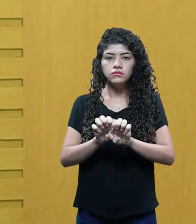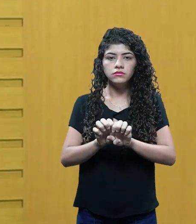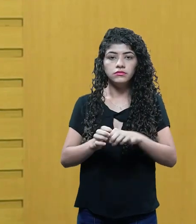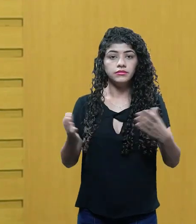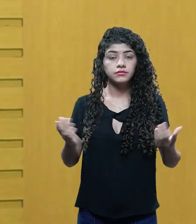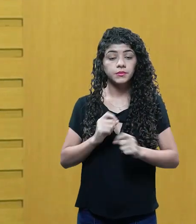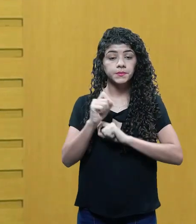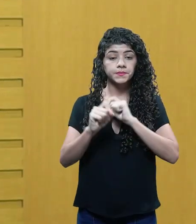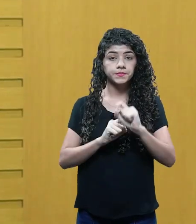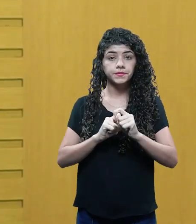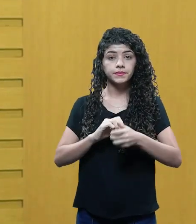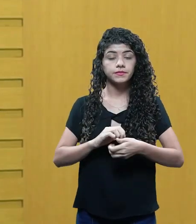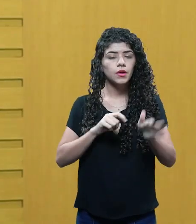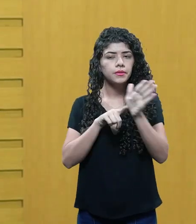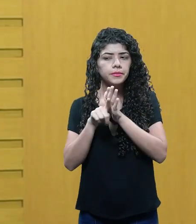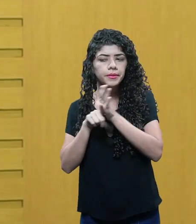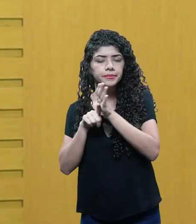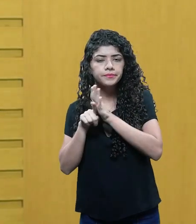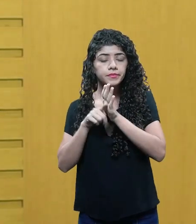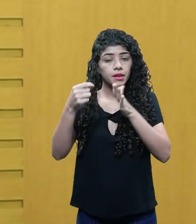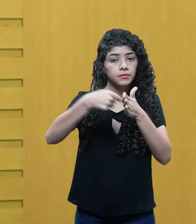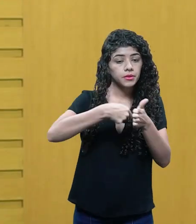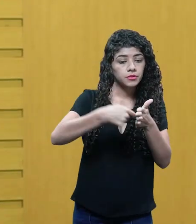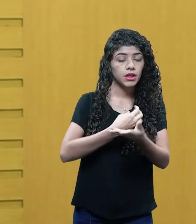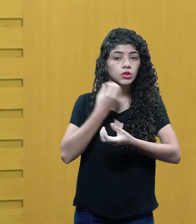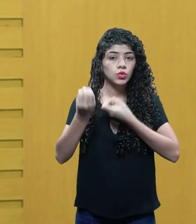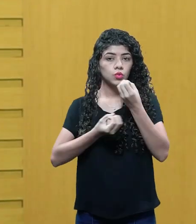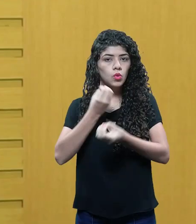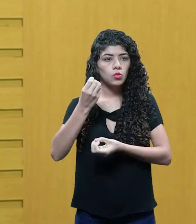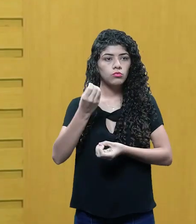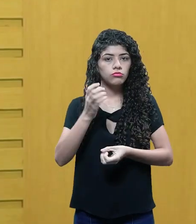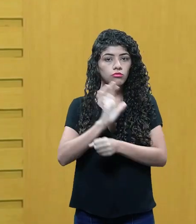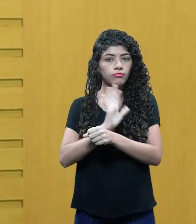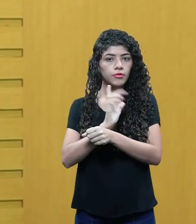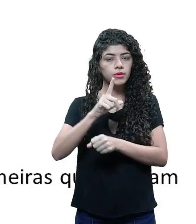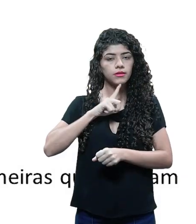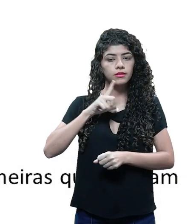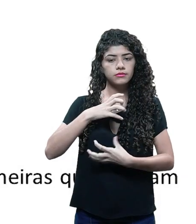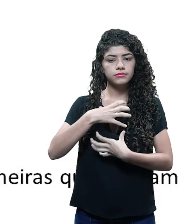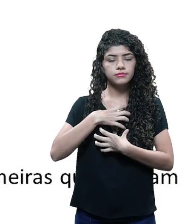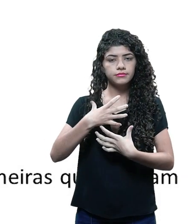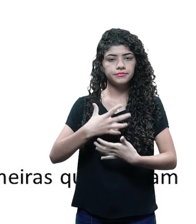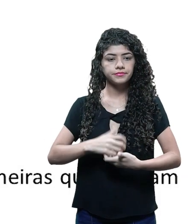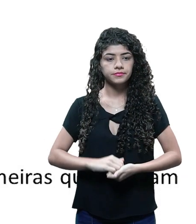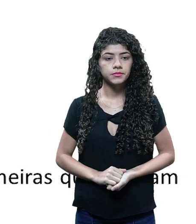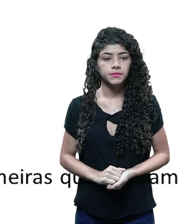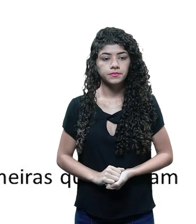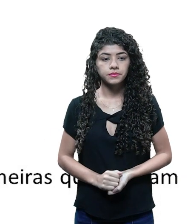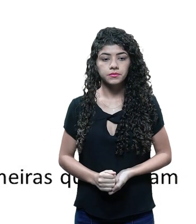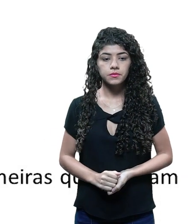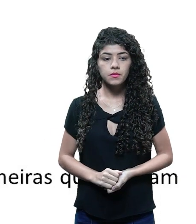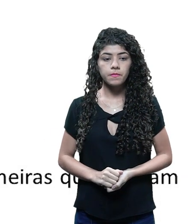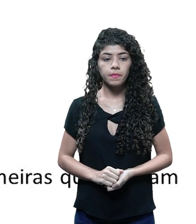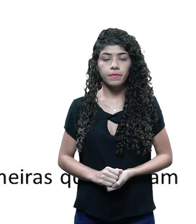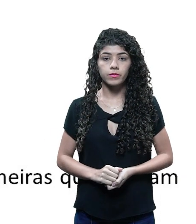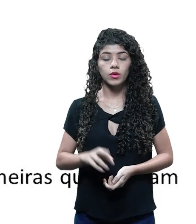Vamos nos questionar como os filmes produzem sentido. Já falamos aqui que o